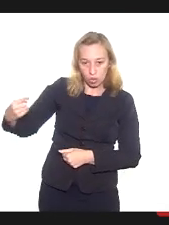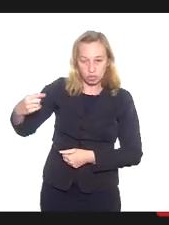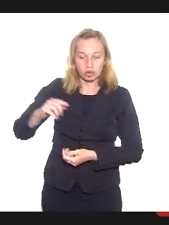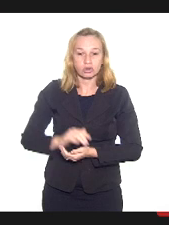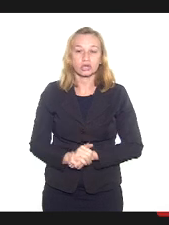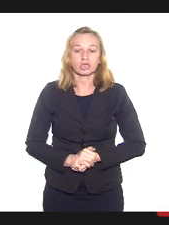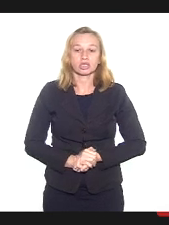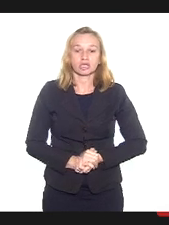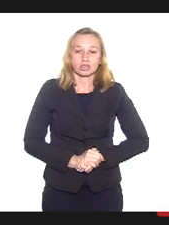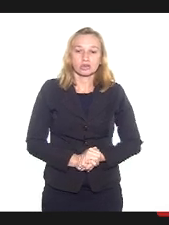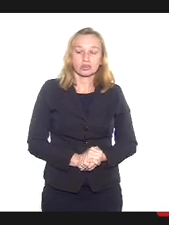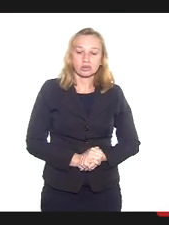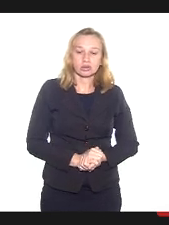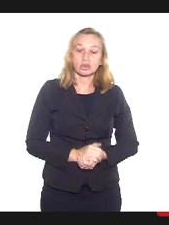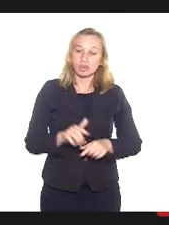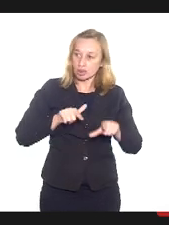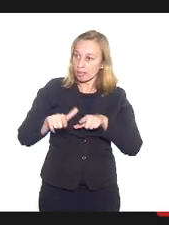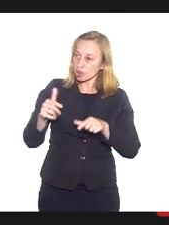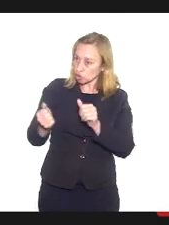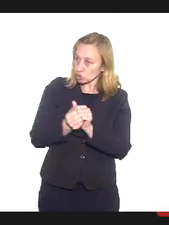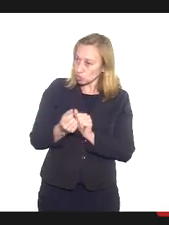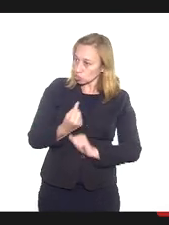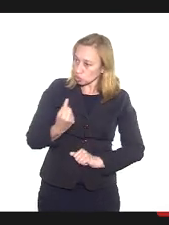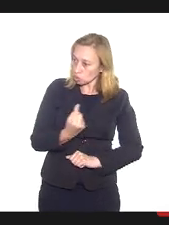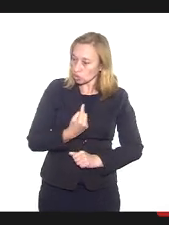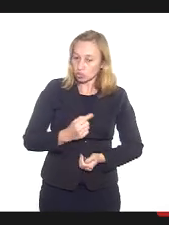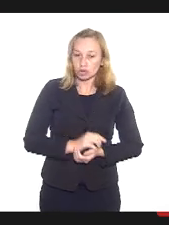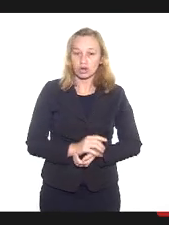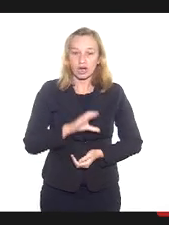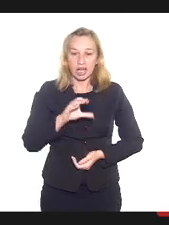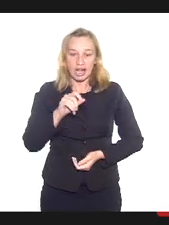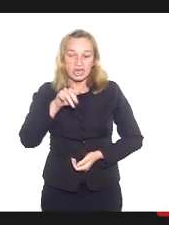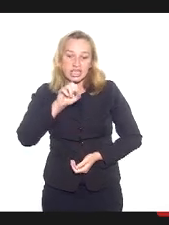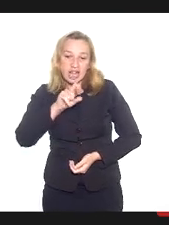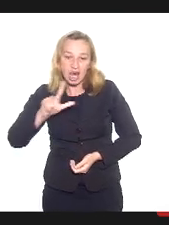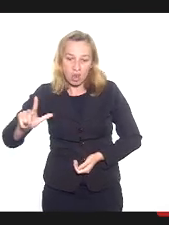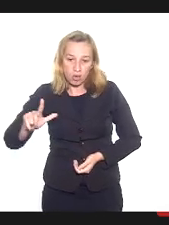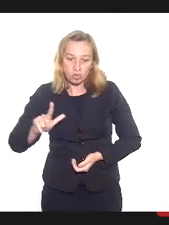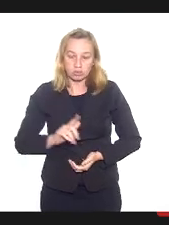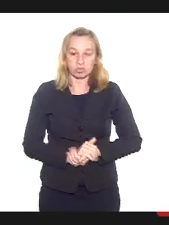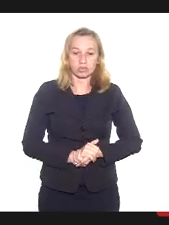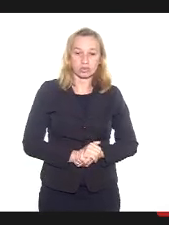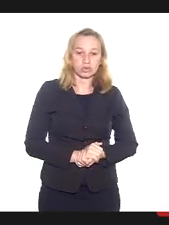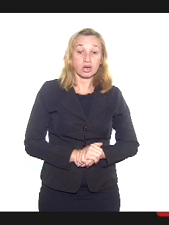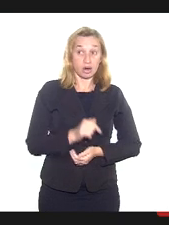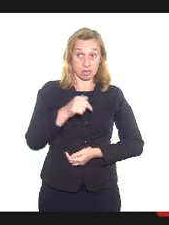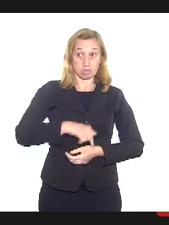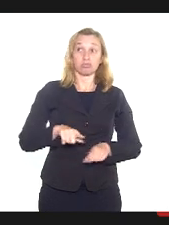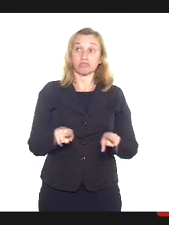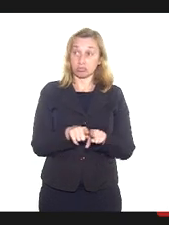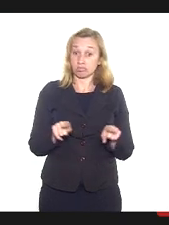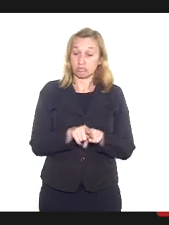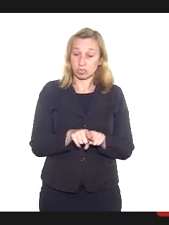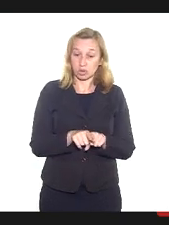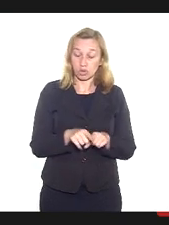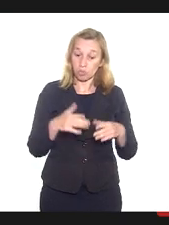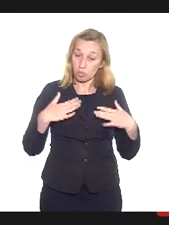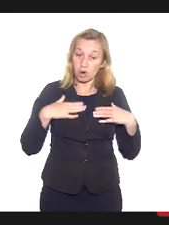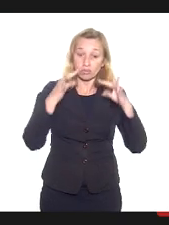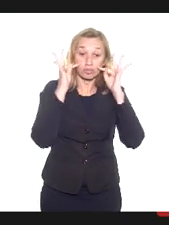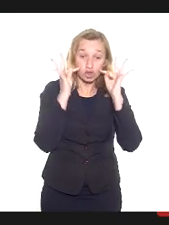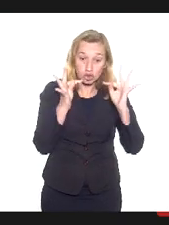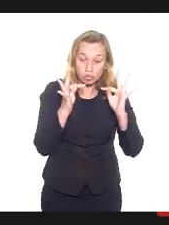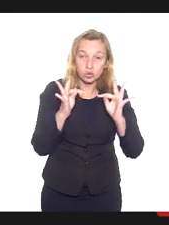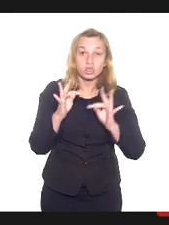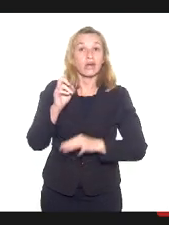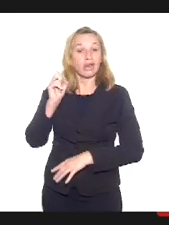que também está lá trabalhando conosco, junto com o Cardial. dou aqui também o meu testemunho